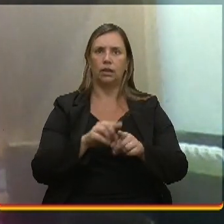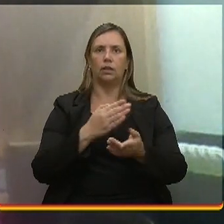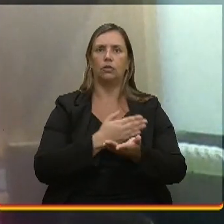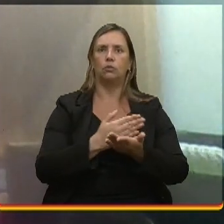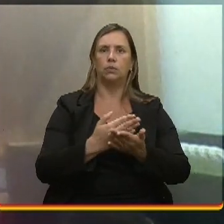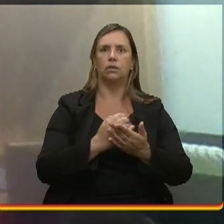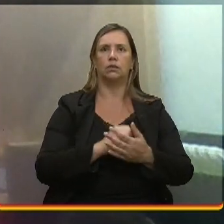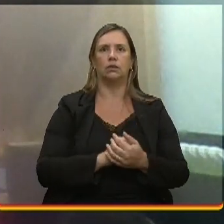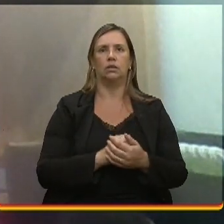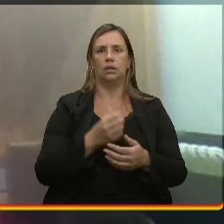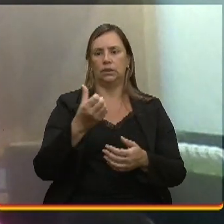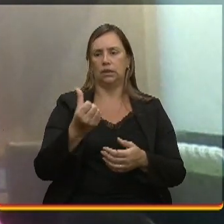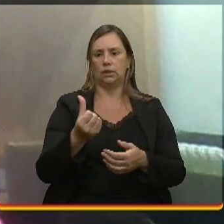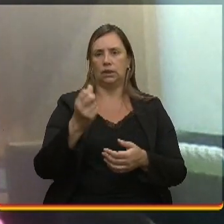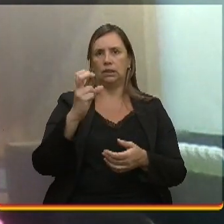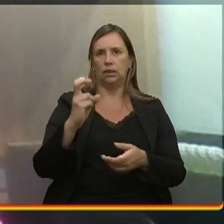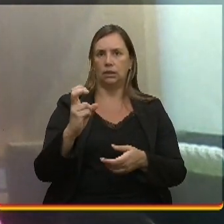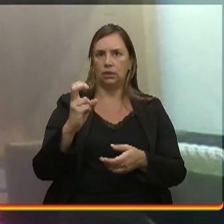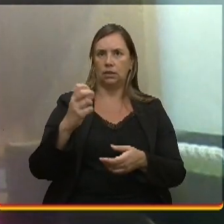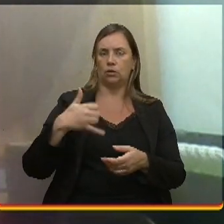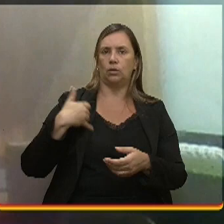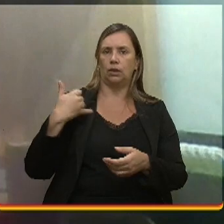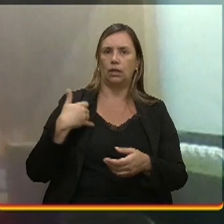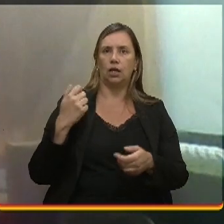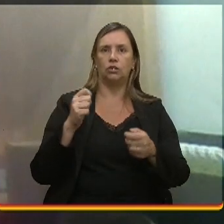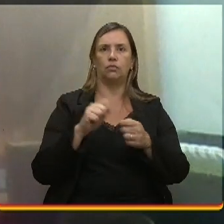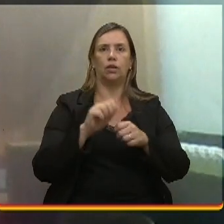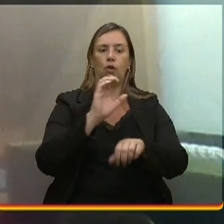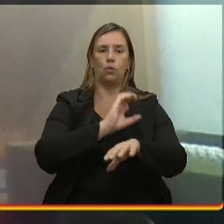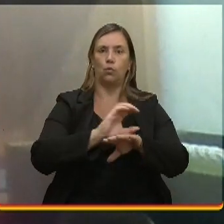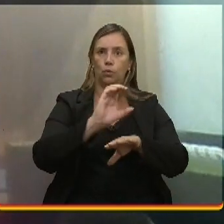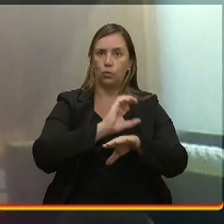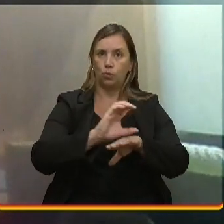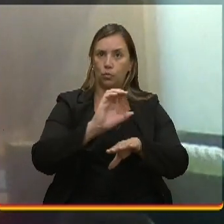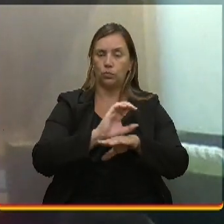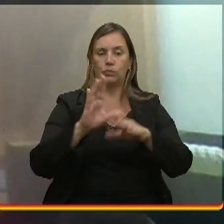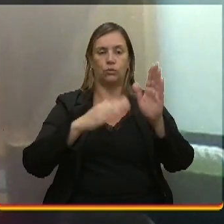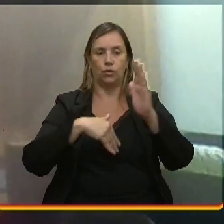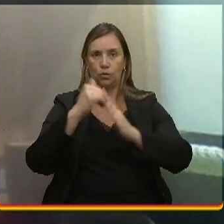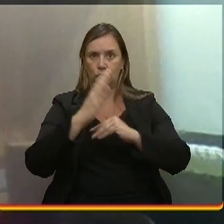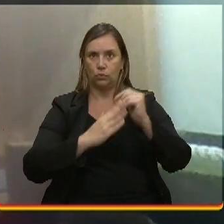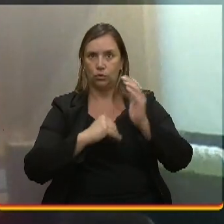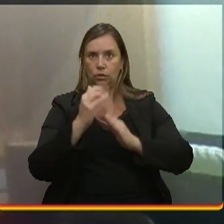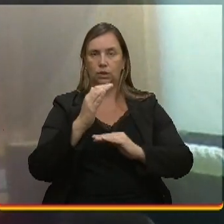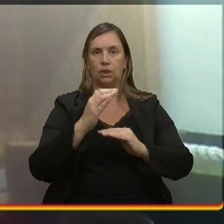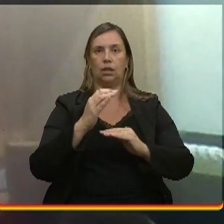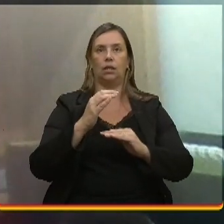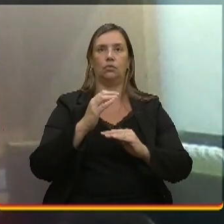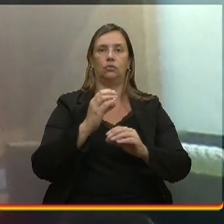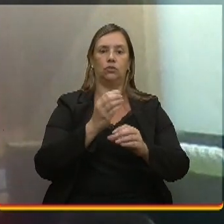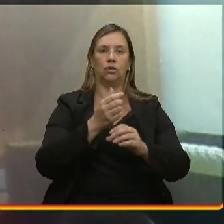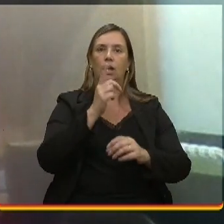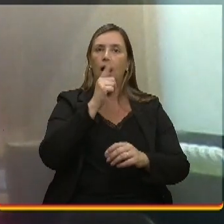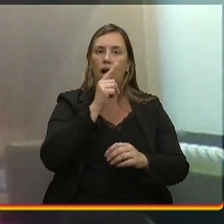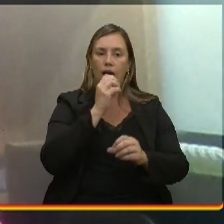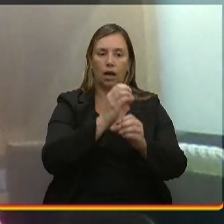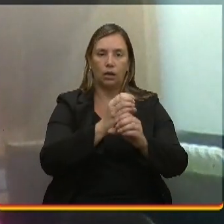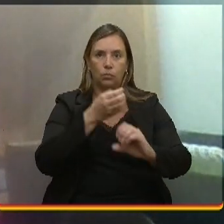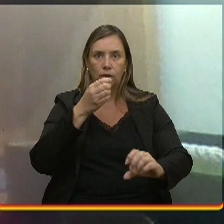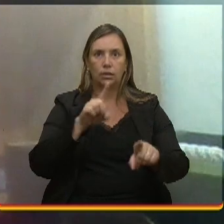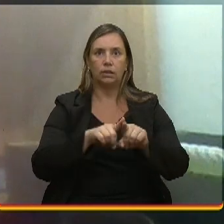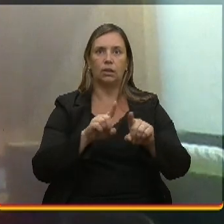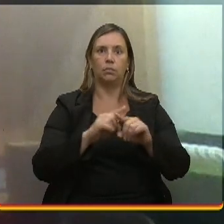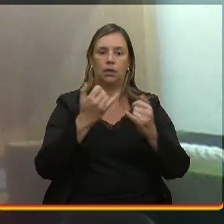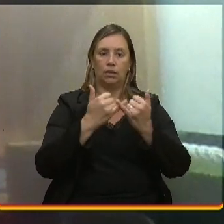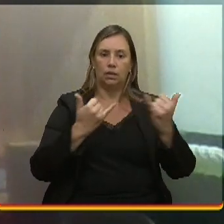Jô, com 65 anos, ela foi fazer um curso com a gente de alvenaria, de hidráulica elétrica e de assentamento